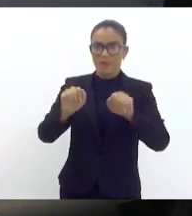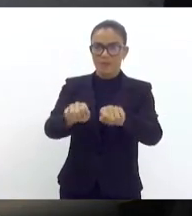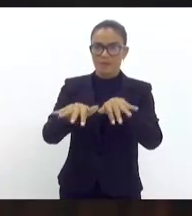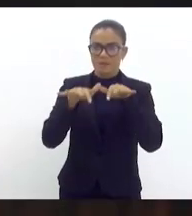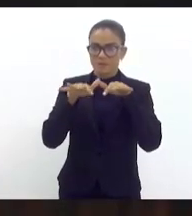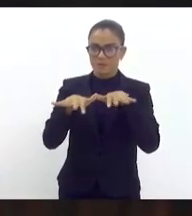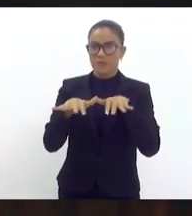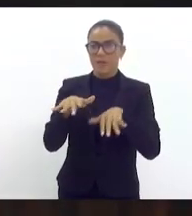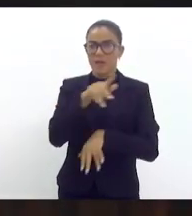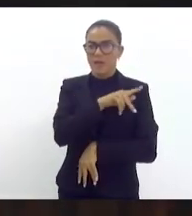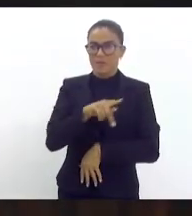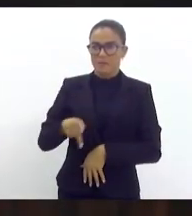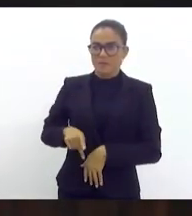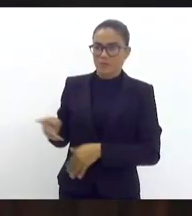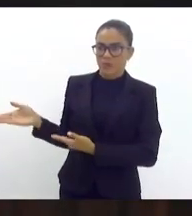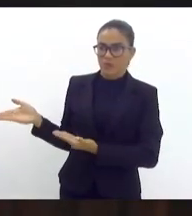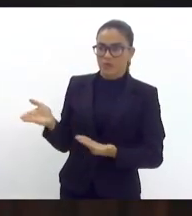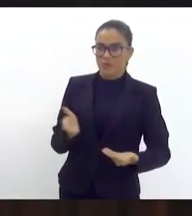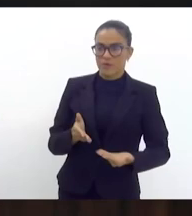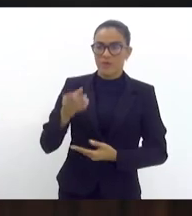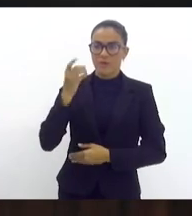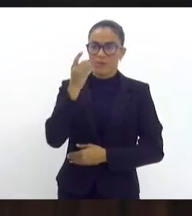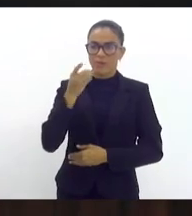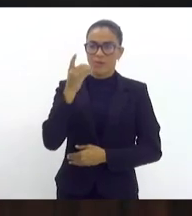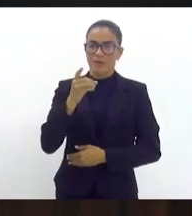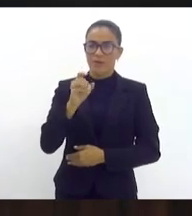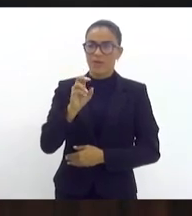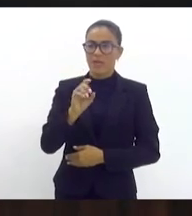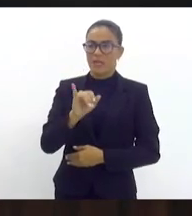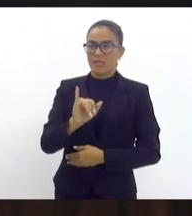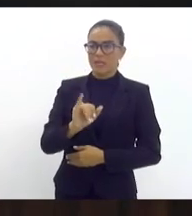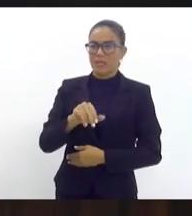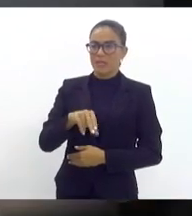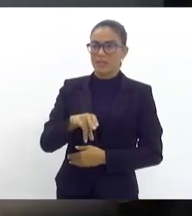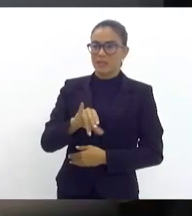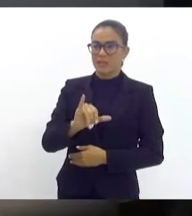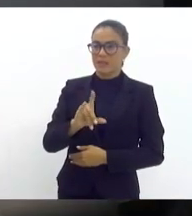convida a senhora deputada Indy Armelal para fazer uso da palavra.